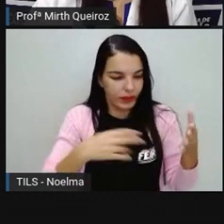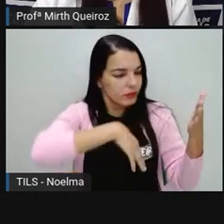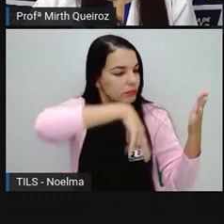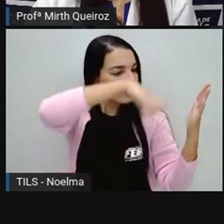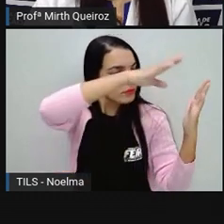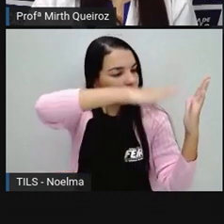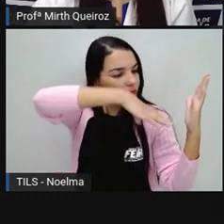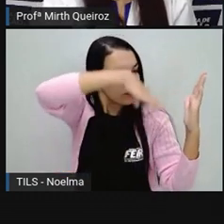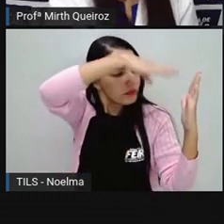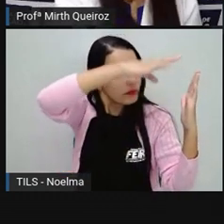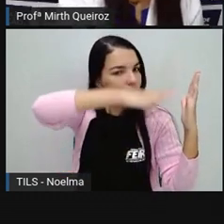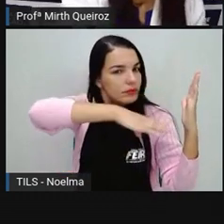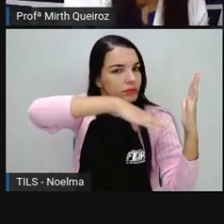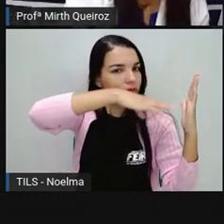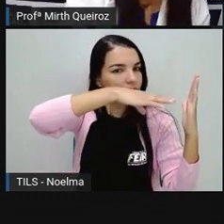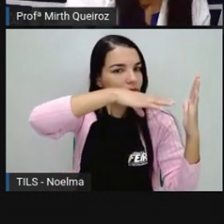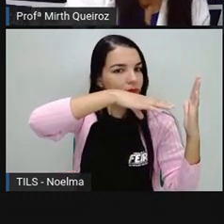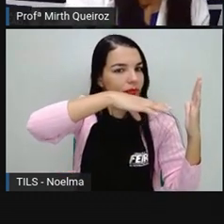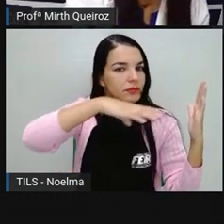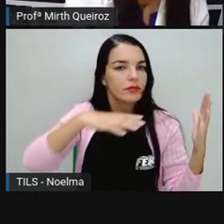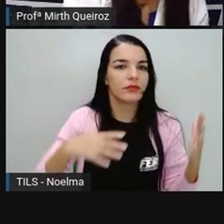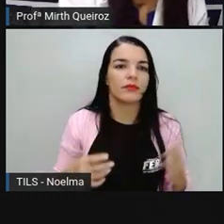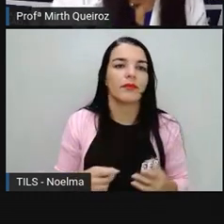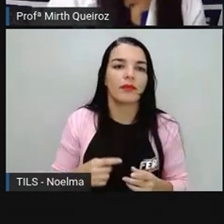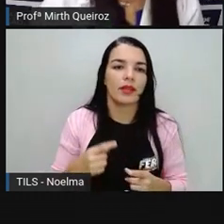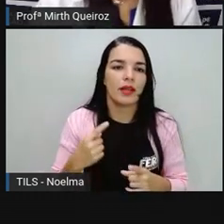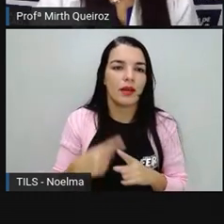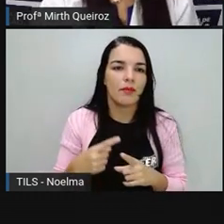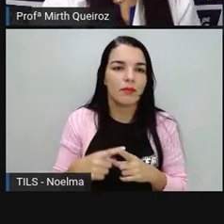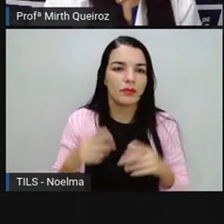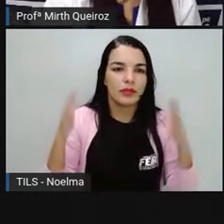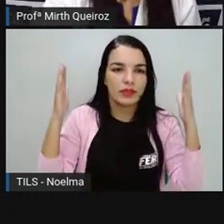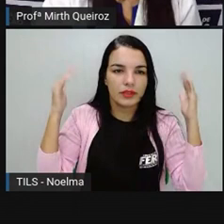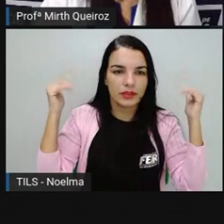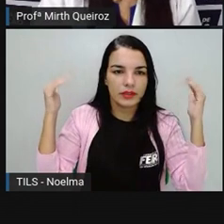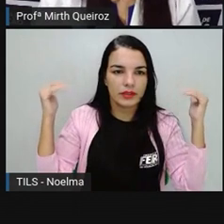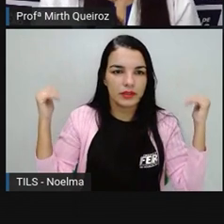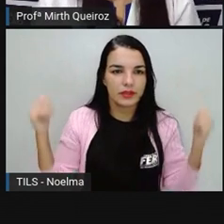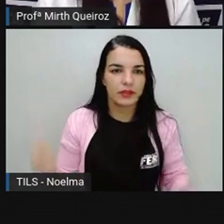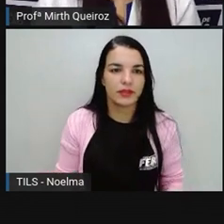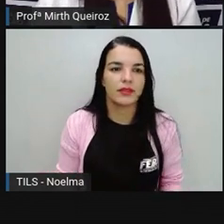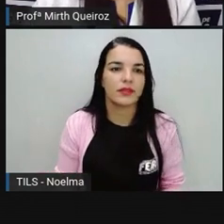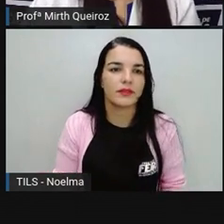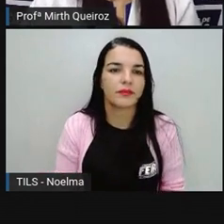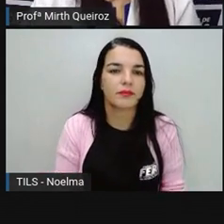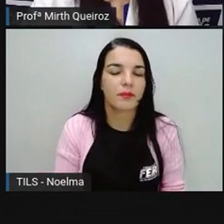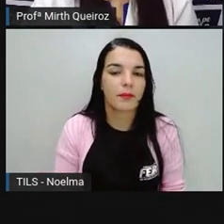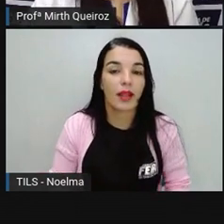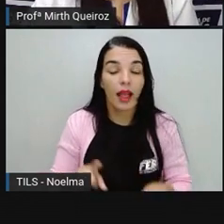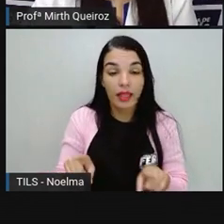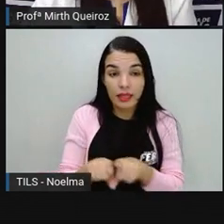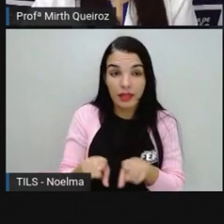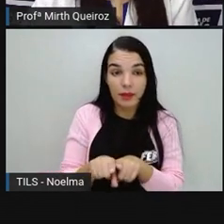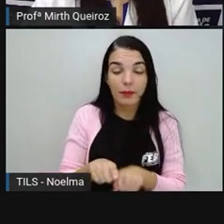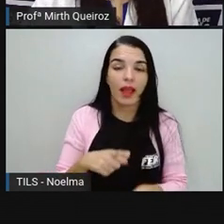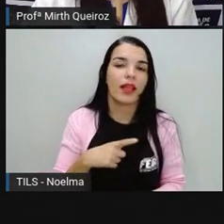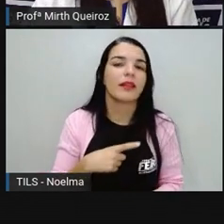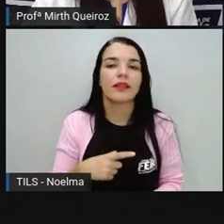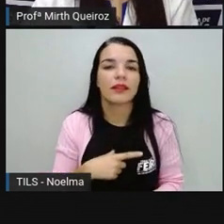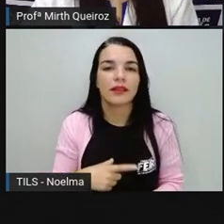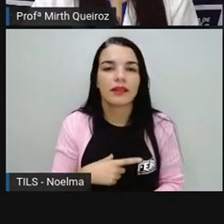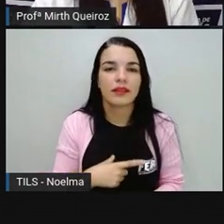Monalisa é uma obra-prima muito famosa, né? Aí nós temos também